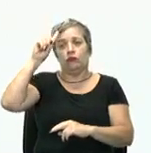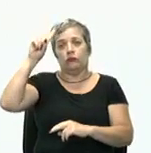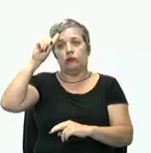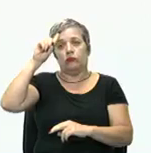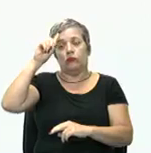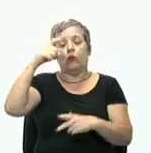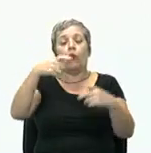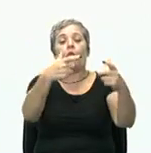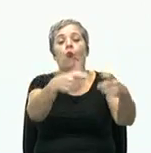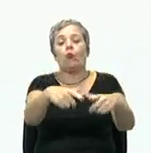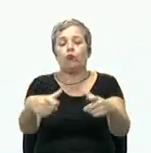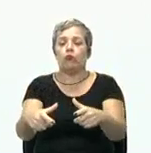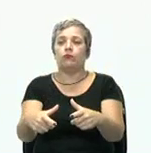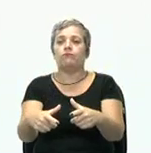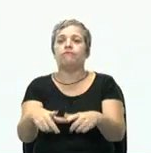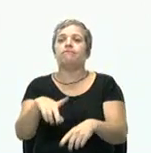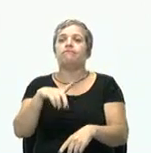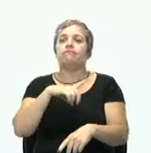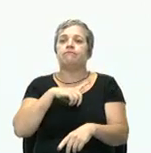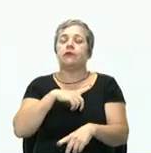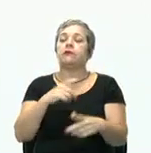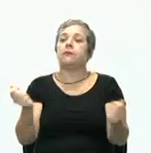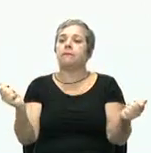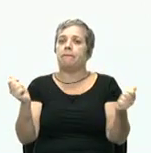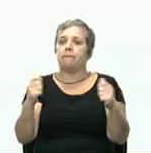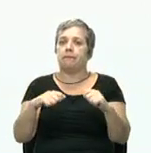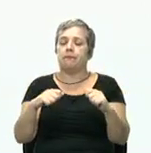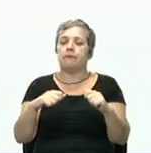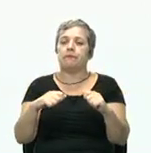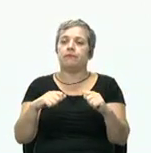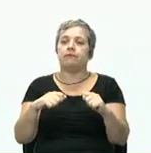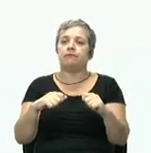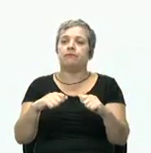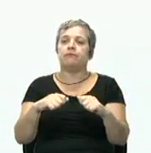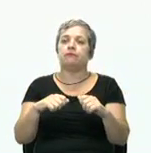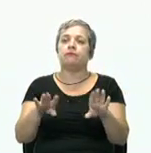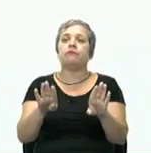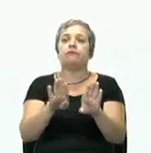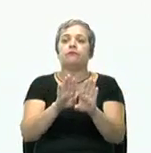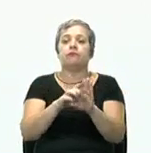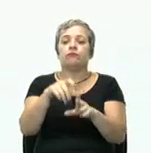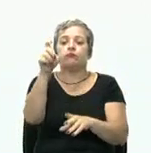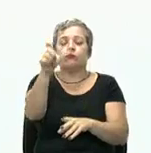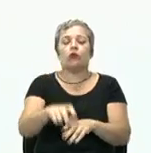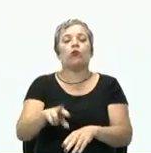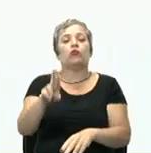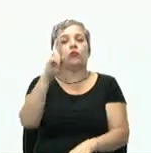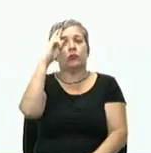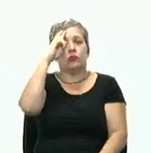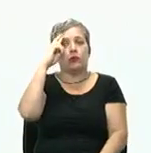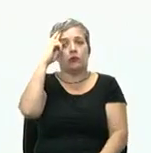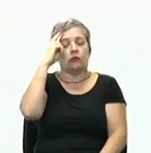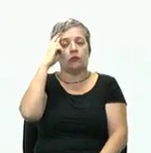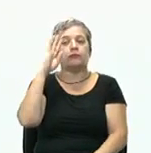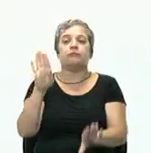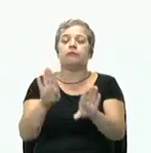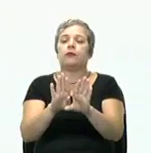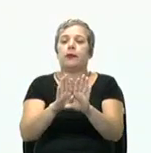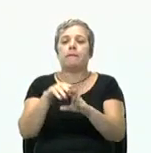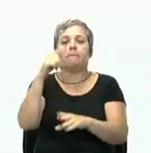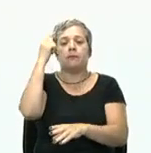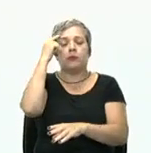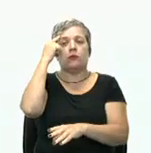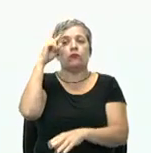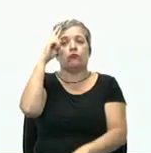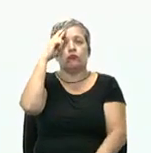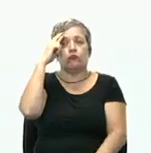cargos dos ocupantes têm que ser capacitados, a impessoalidade e a racionalidade. E quando nós pensamos na